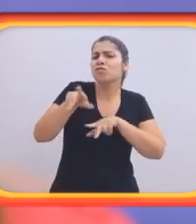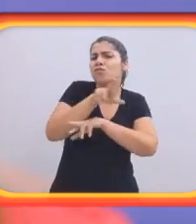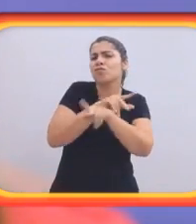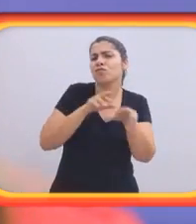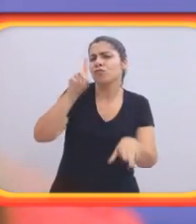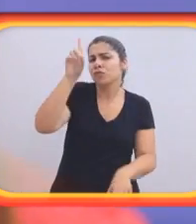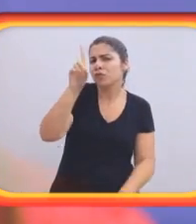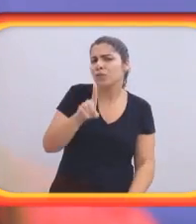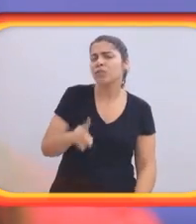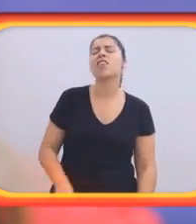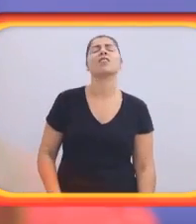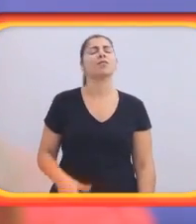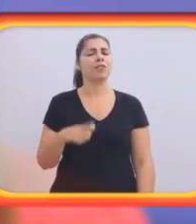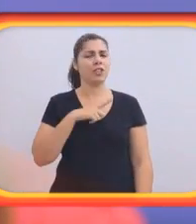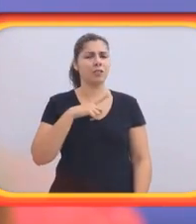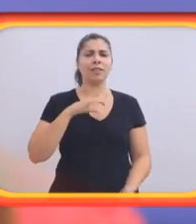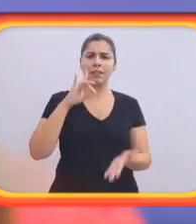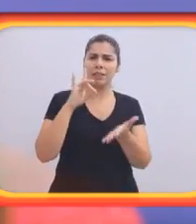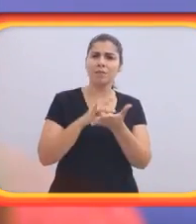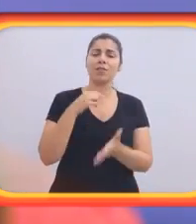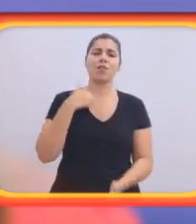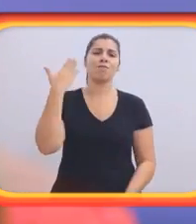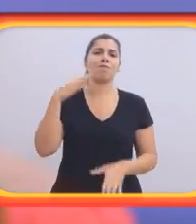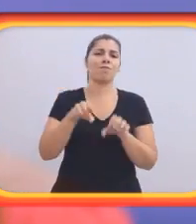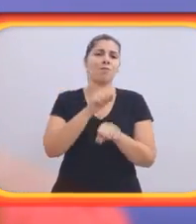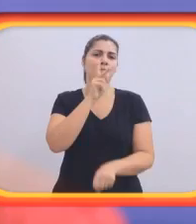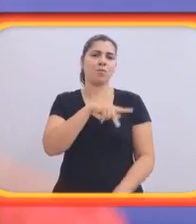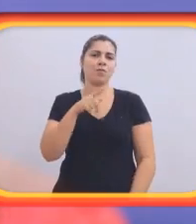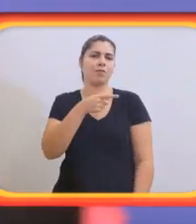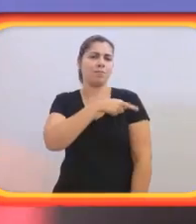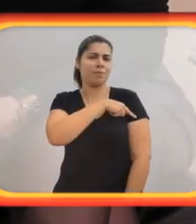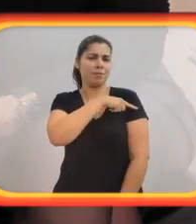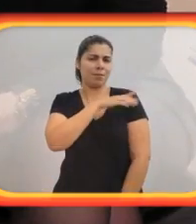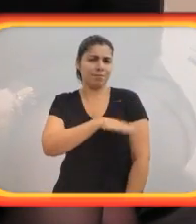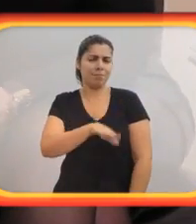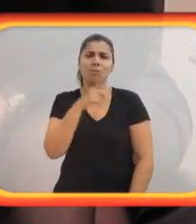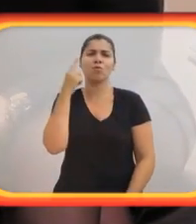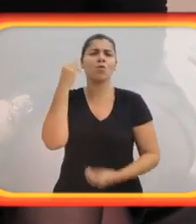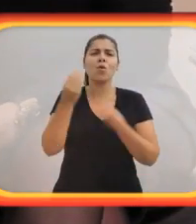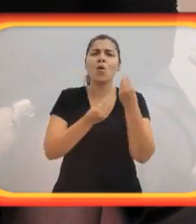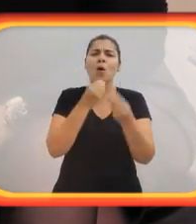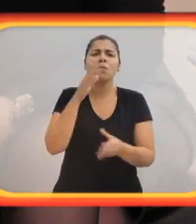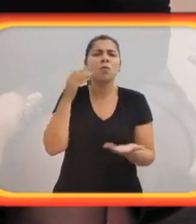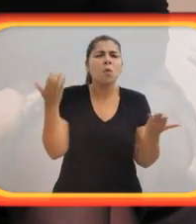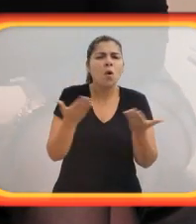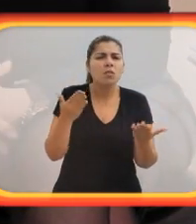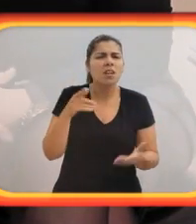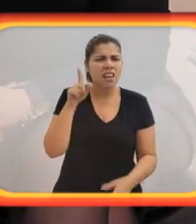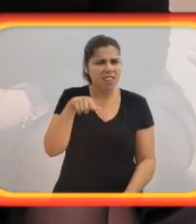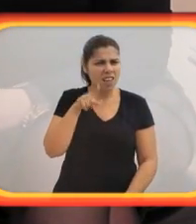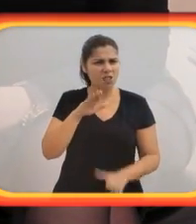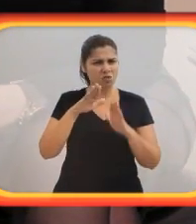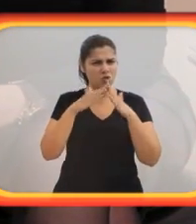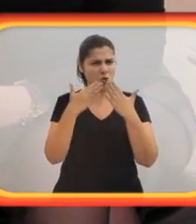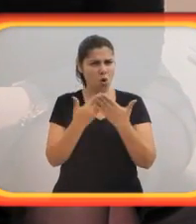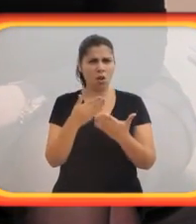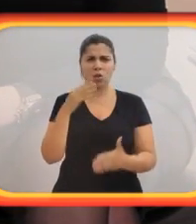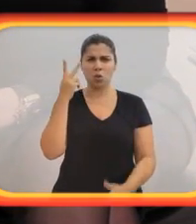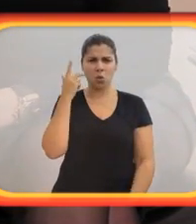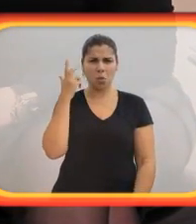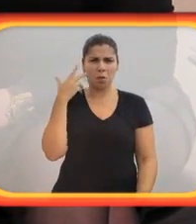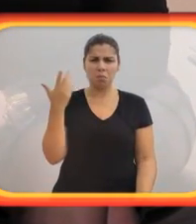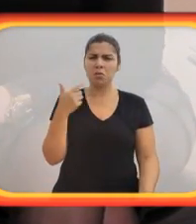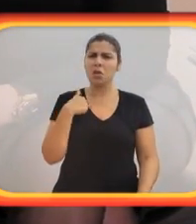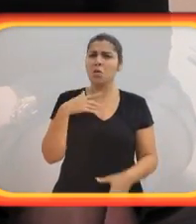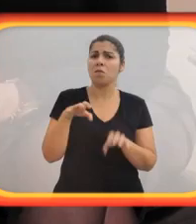Você já teve convívio com as pessoas com algum tipo de deficiência? Tive. Eu fui... Na verdade, eu